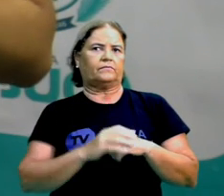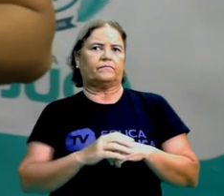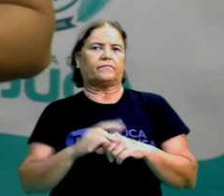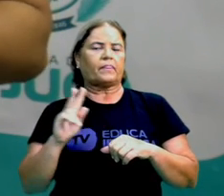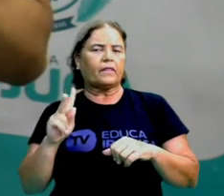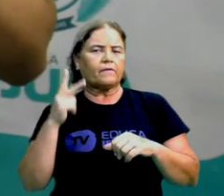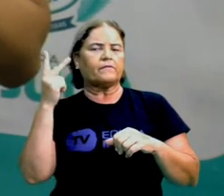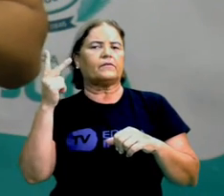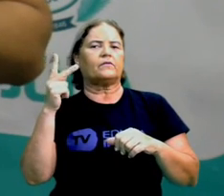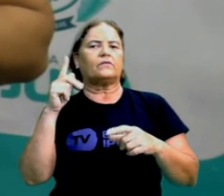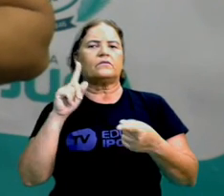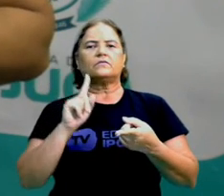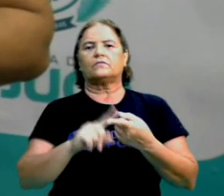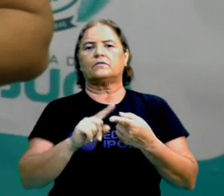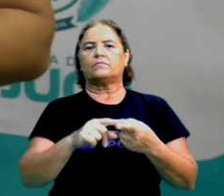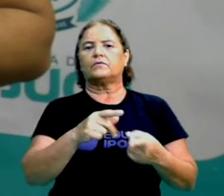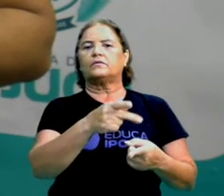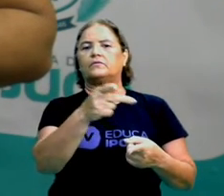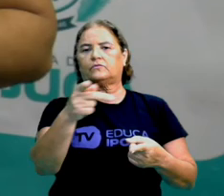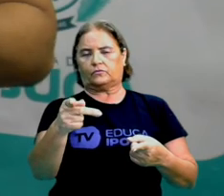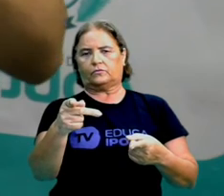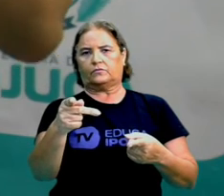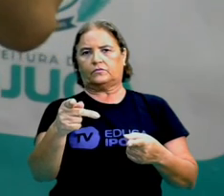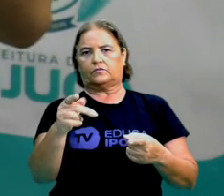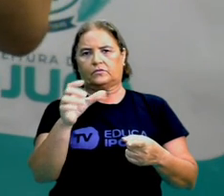valorize também as suas características.